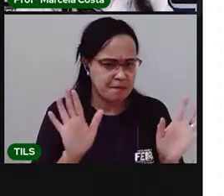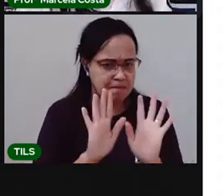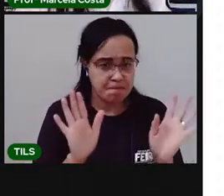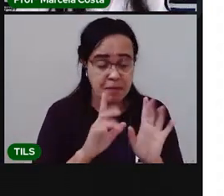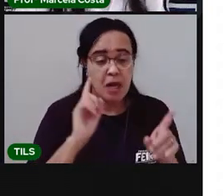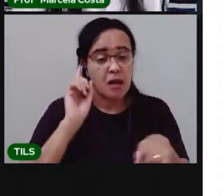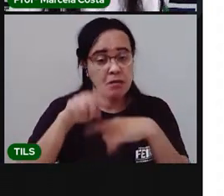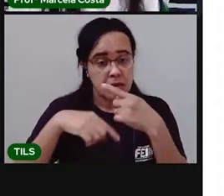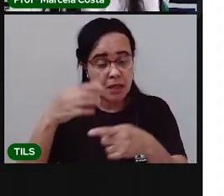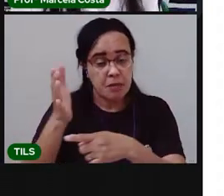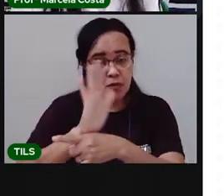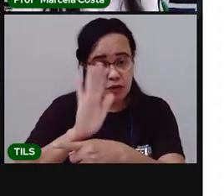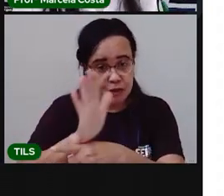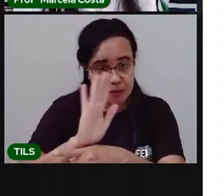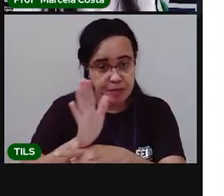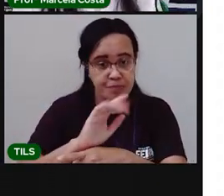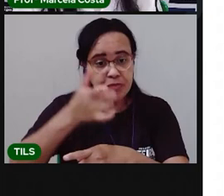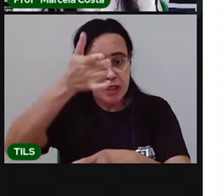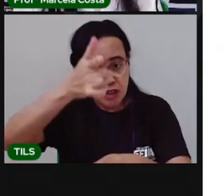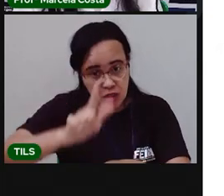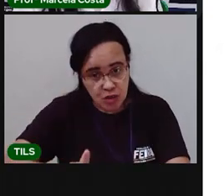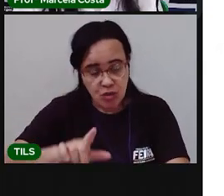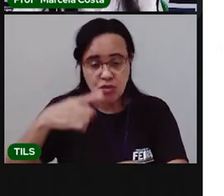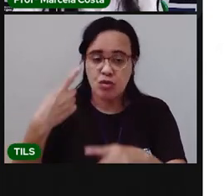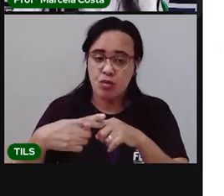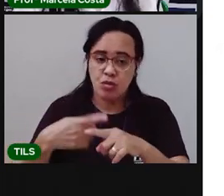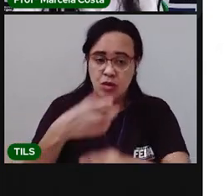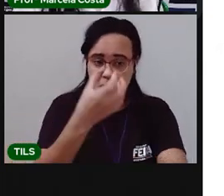Vai ficar gravado e você pode ver quantas vezes você quiser.